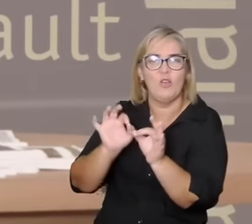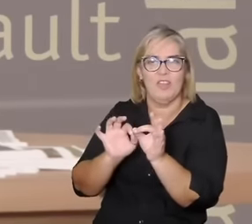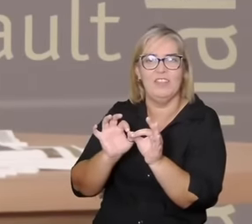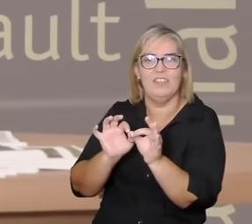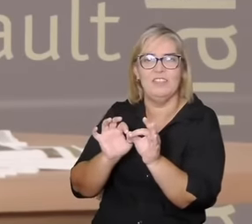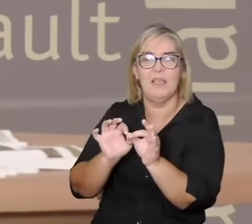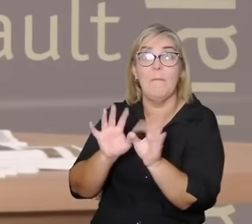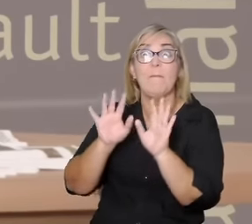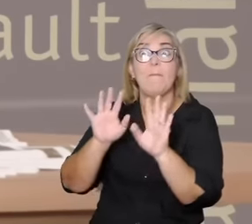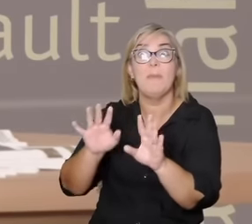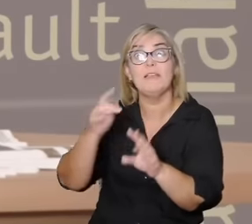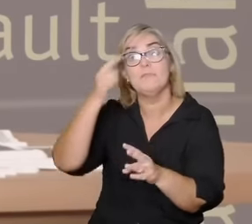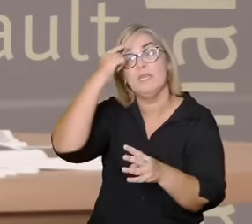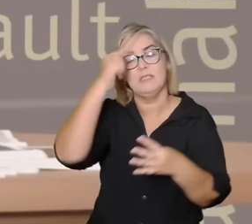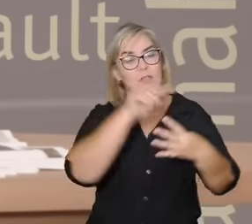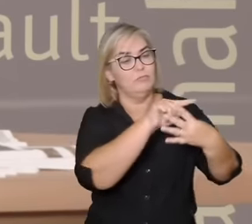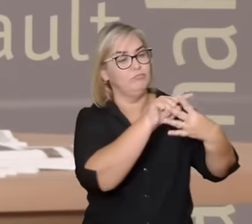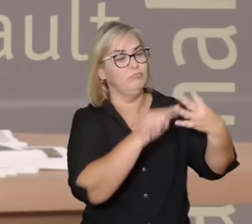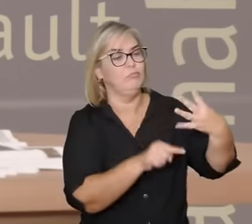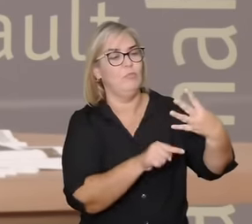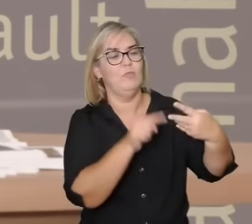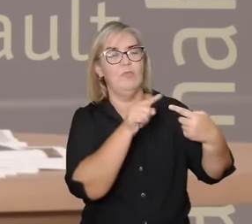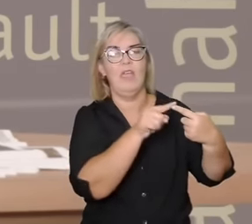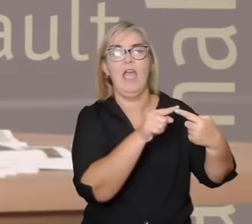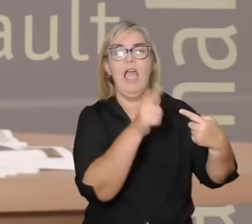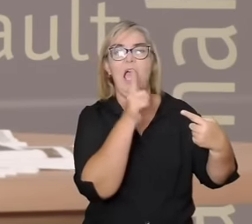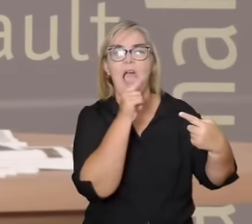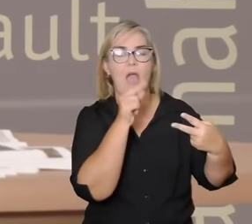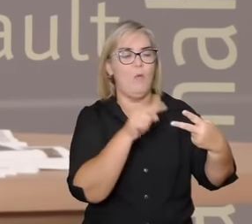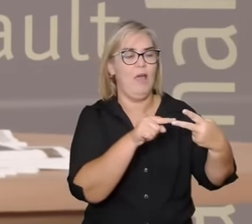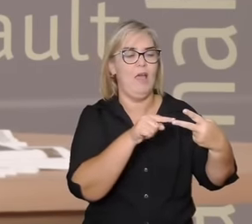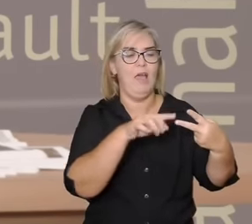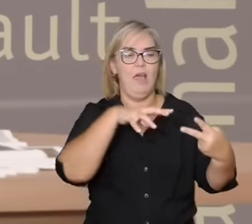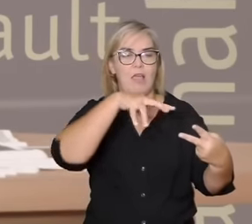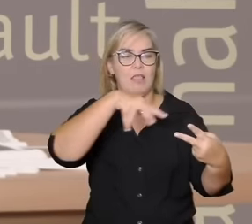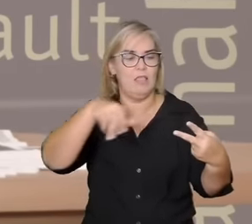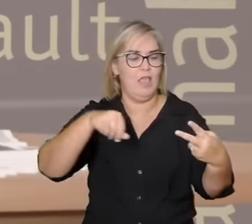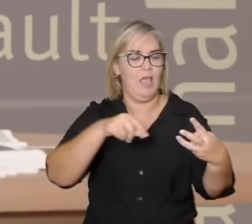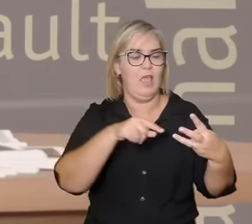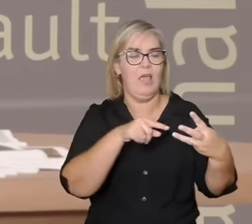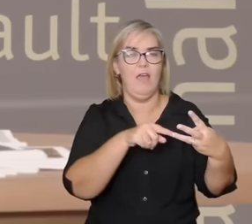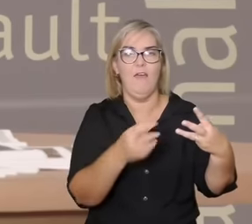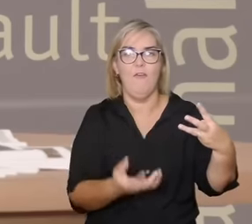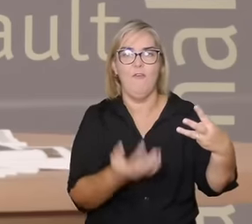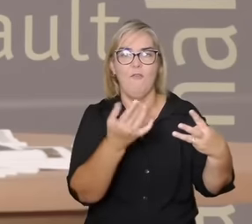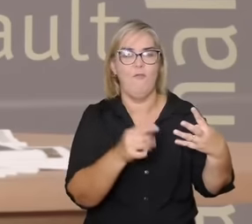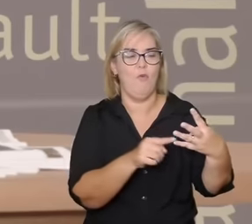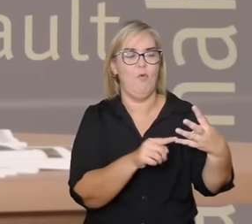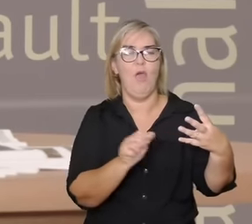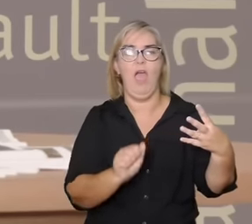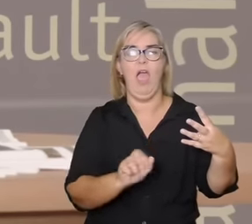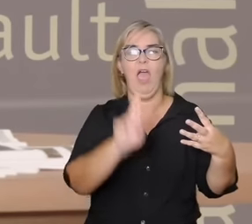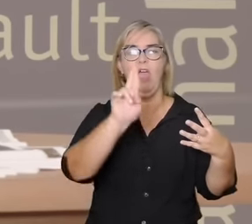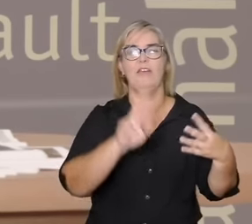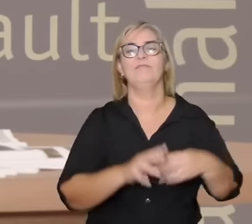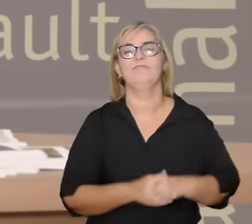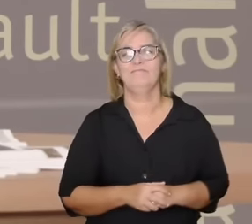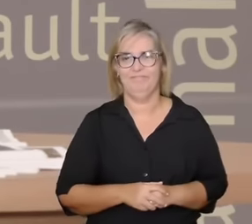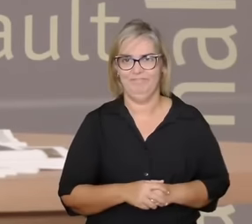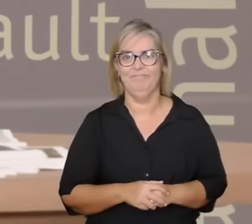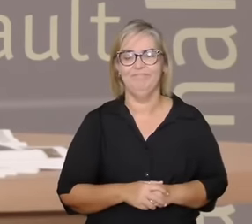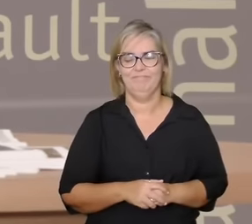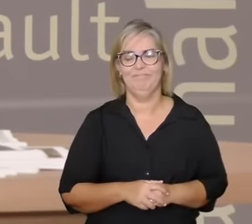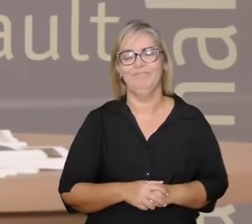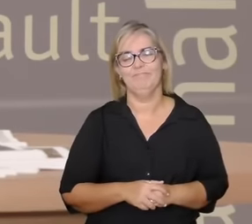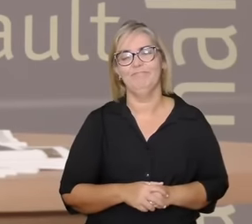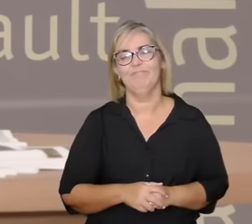elementos água, terra, ar e fogo é o que vai aparecer do ponto de vista isso é do ponto de filosófico do